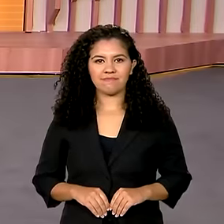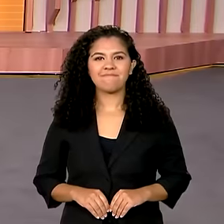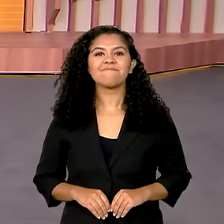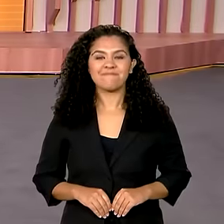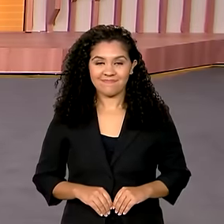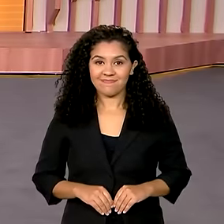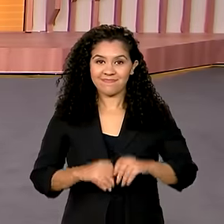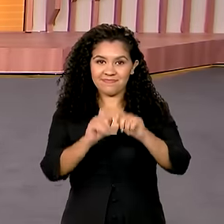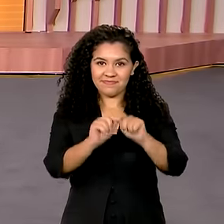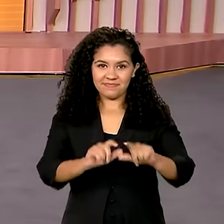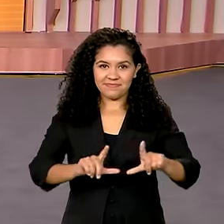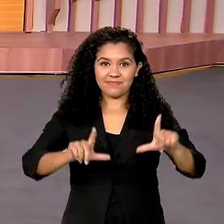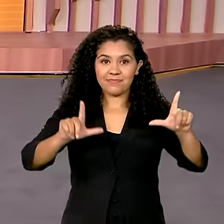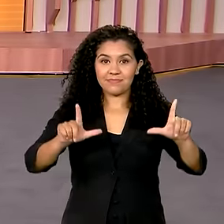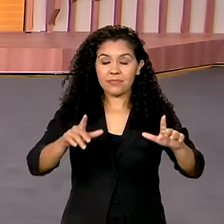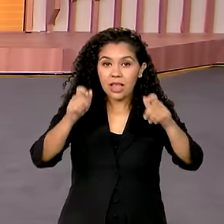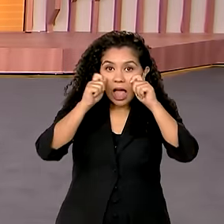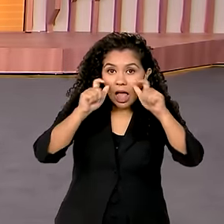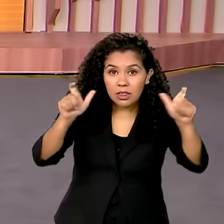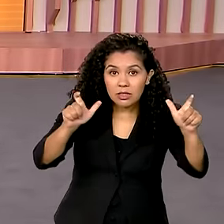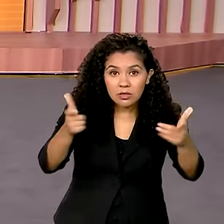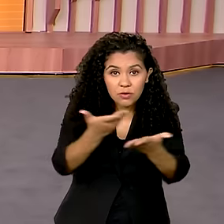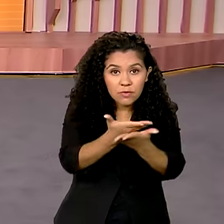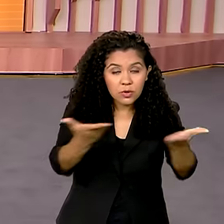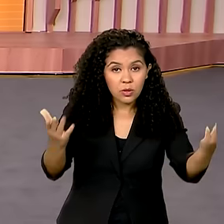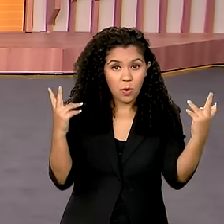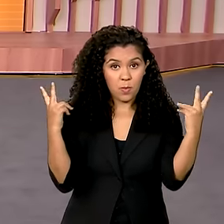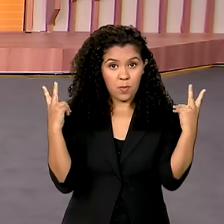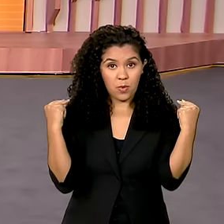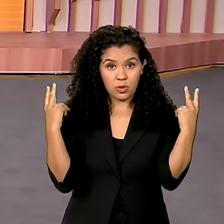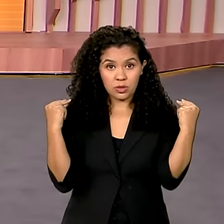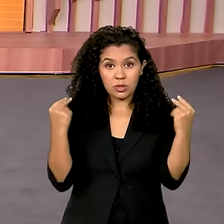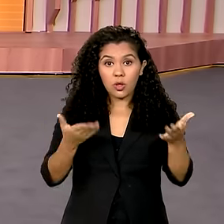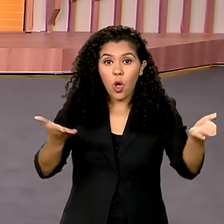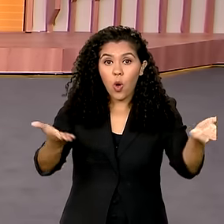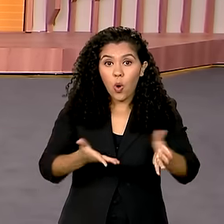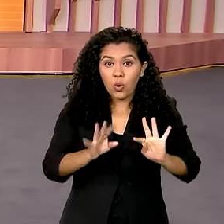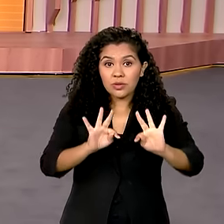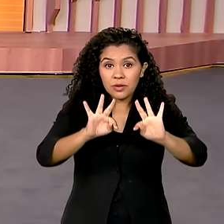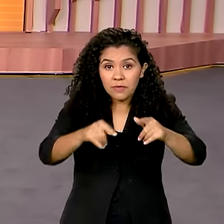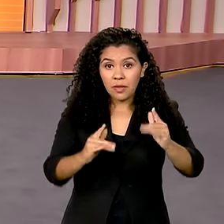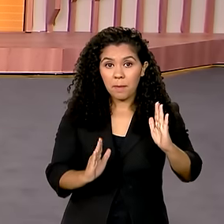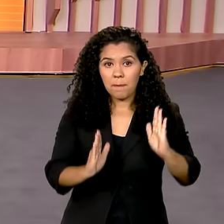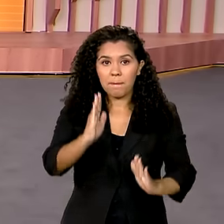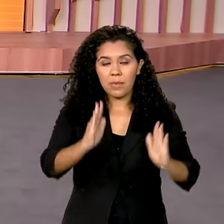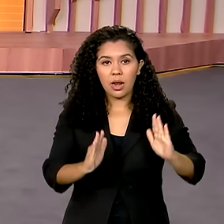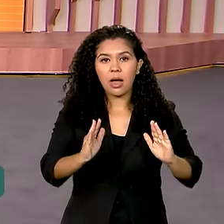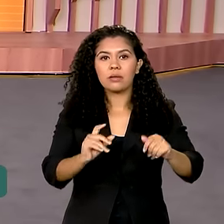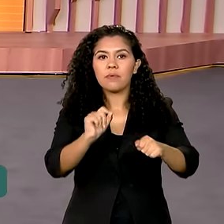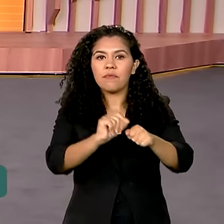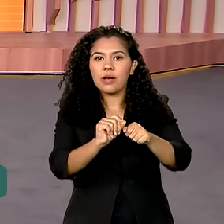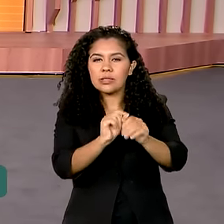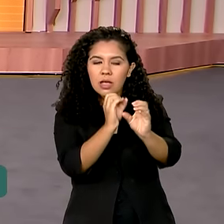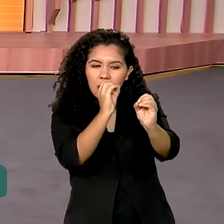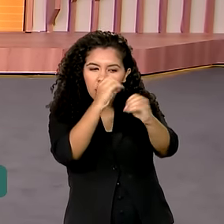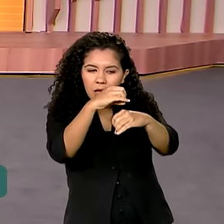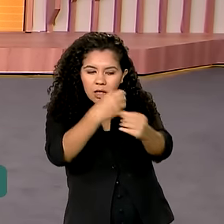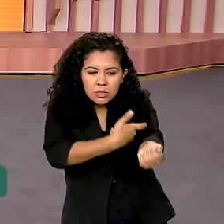Estamos de volta. E olha, atenção motorista, termina hoje o prazo de realização do exame